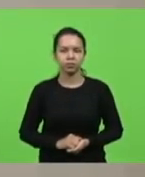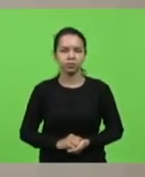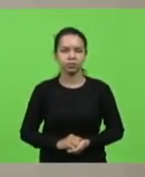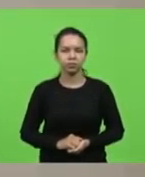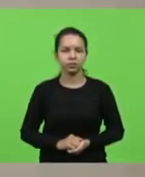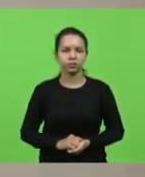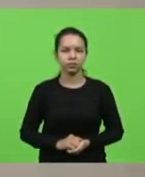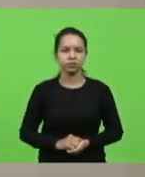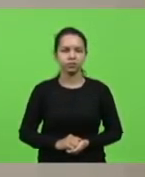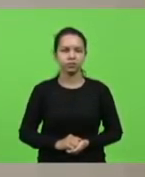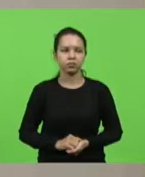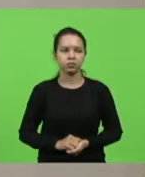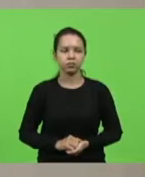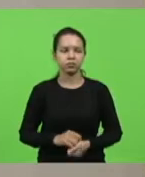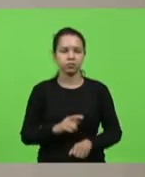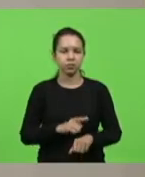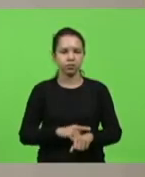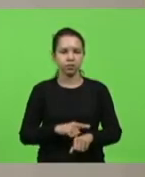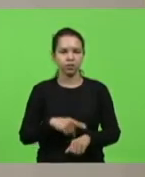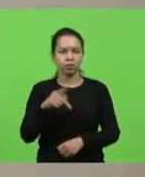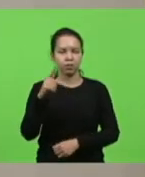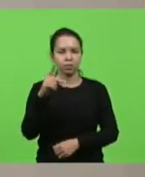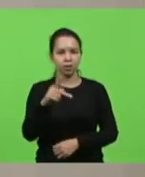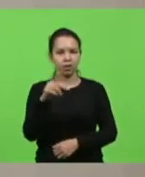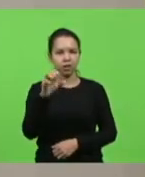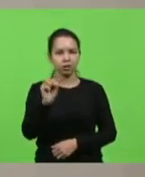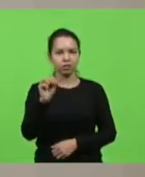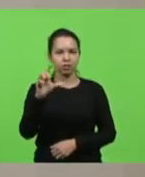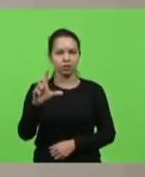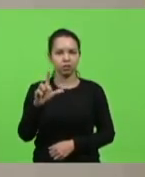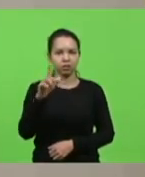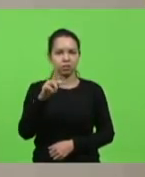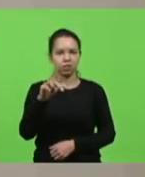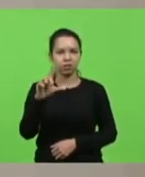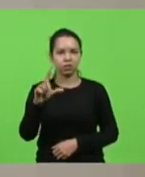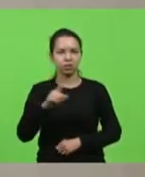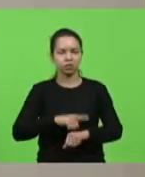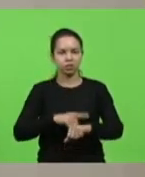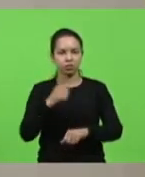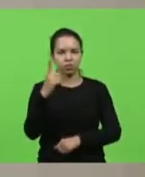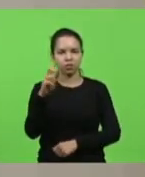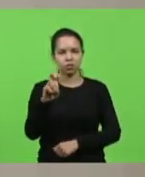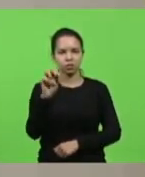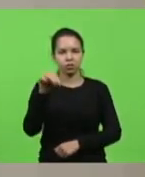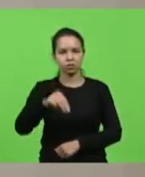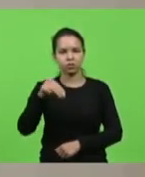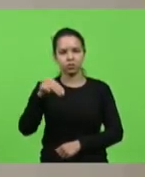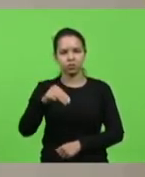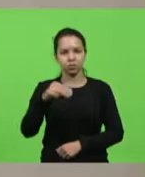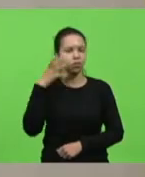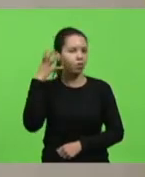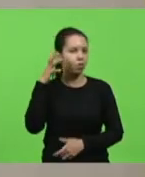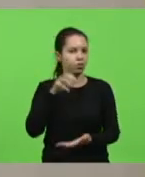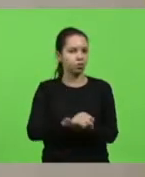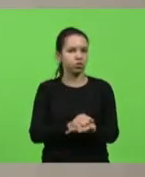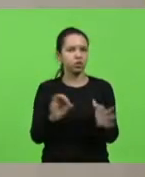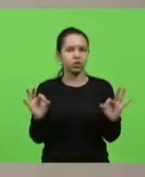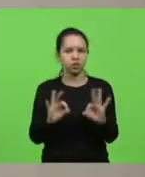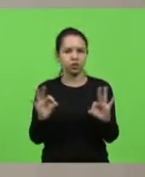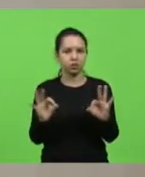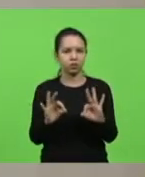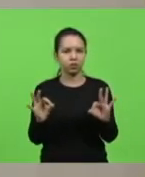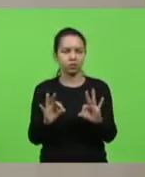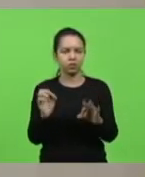O próximo horário pertence ao bloco PSL-PL, pelo tempo de 15 minutos. Sem oradores escritos, presidente. Ok,